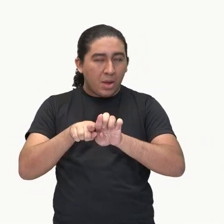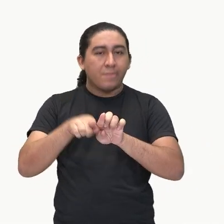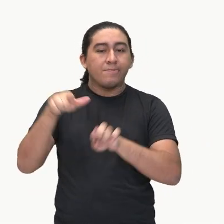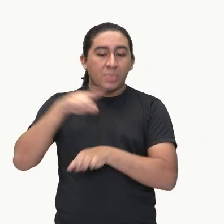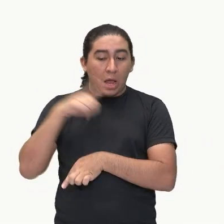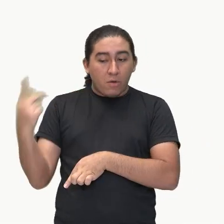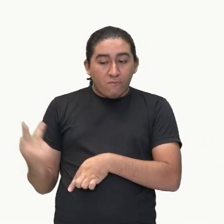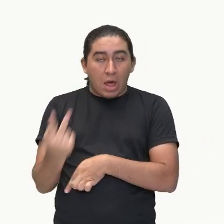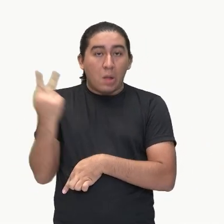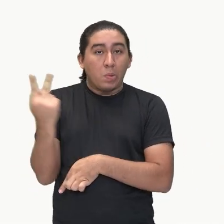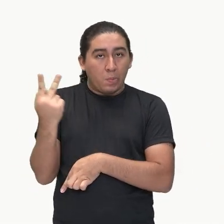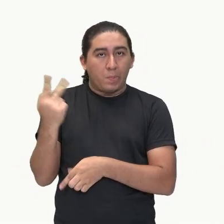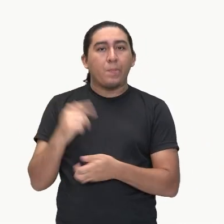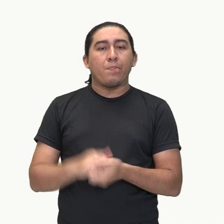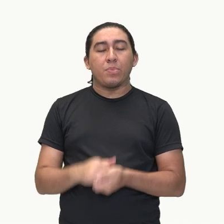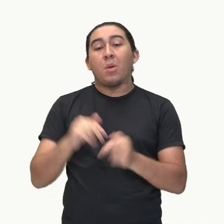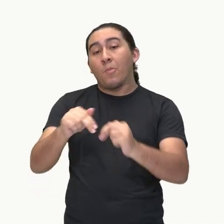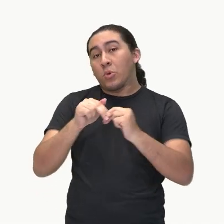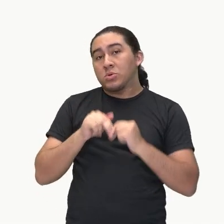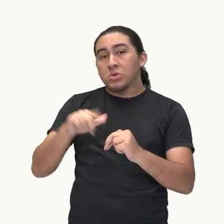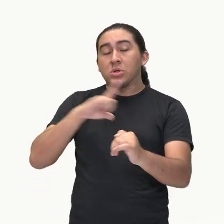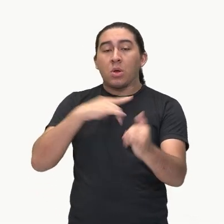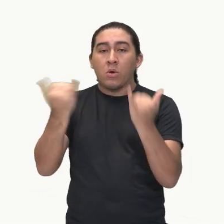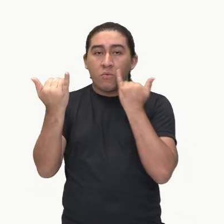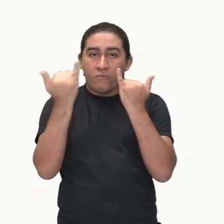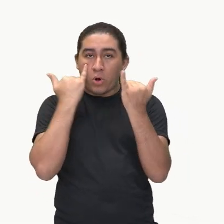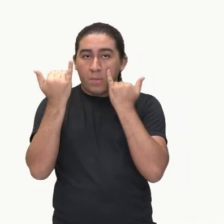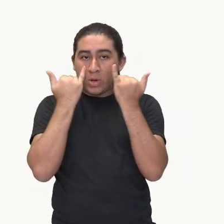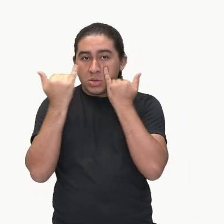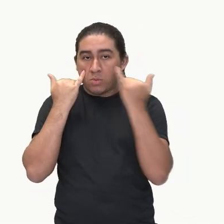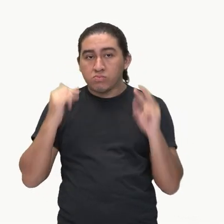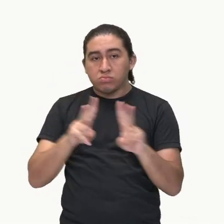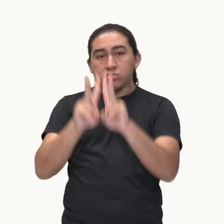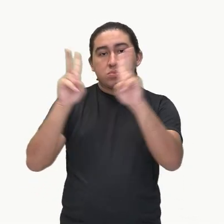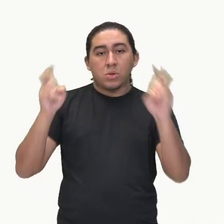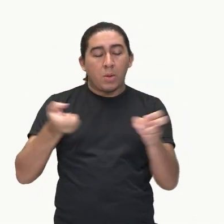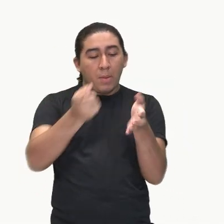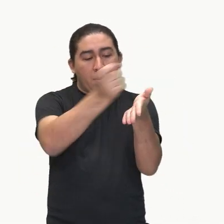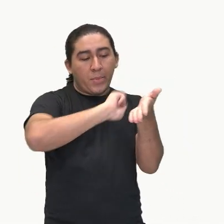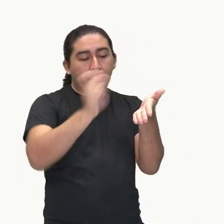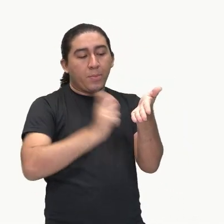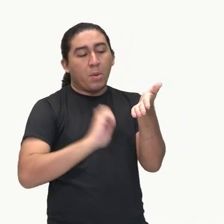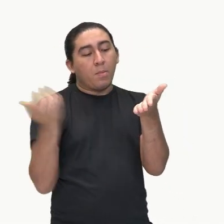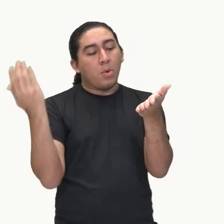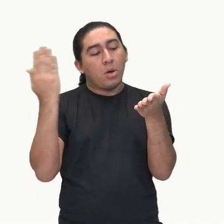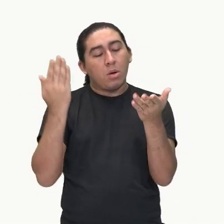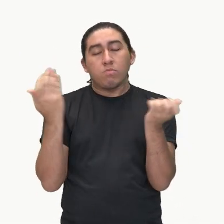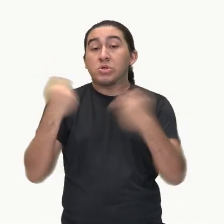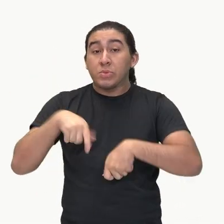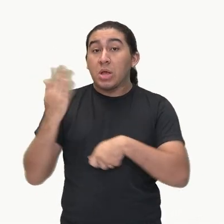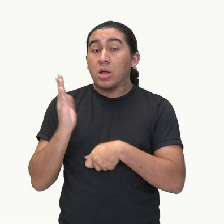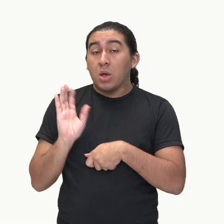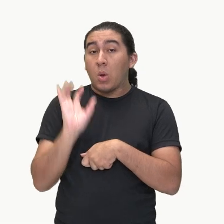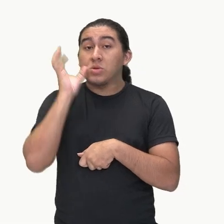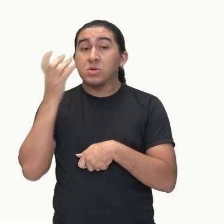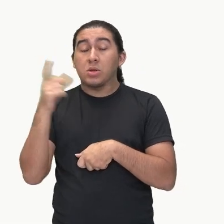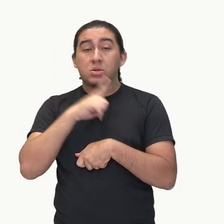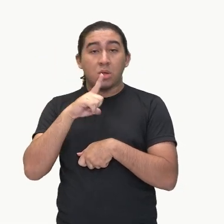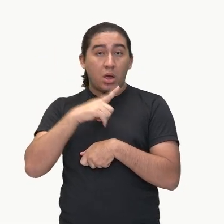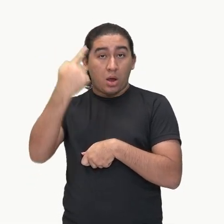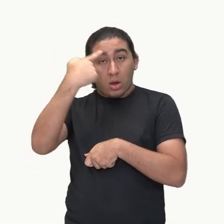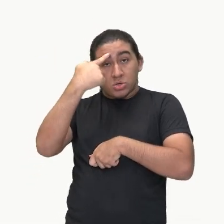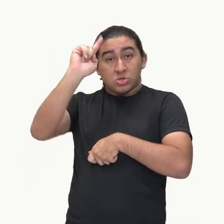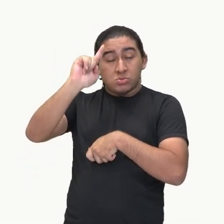tanto, mobiliza informações sobre informações, fatos e opiniões à luz de um raciocínio